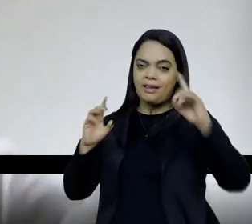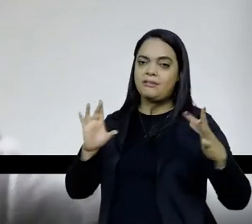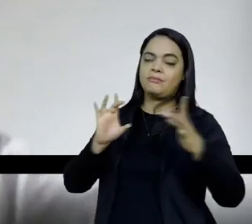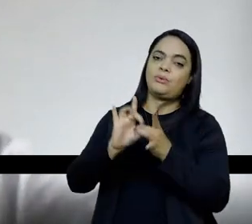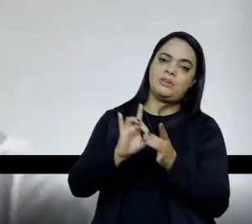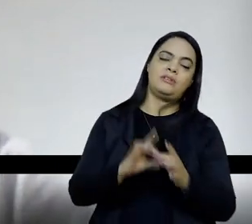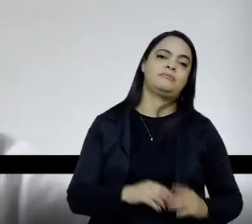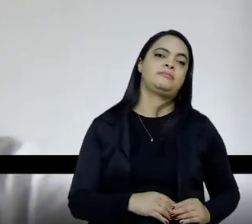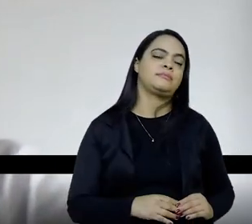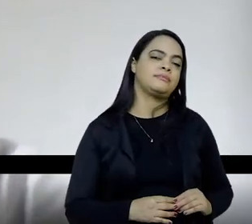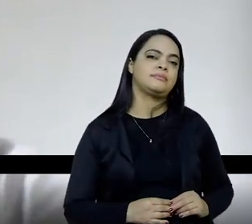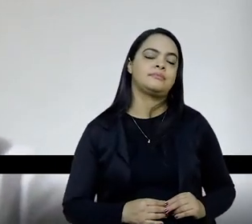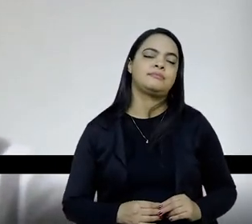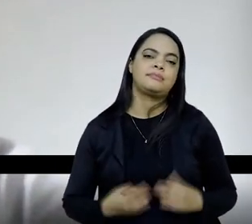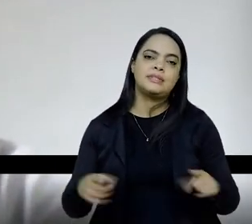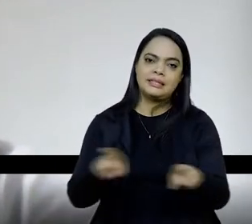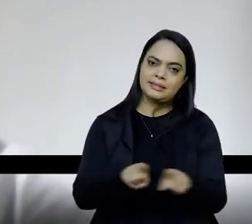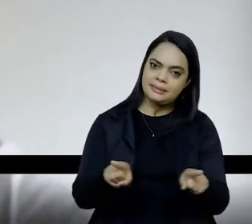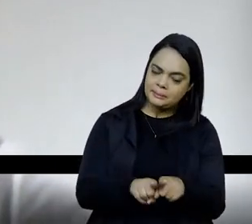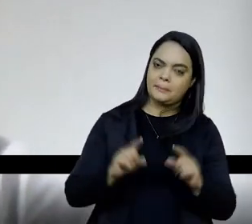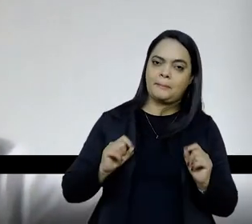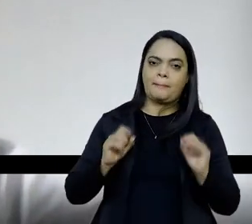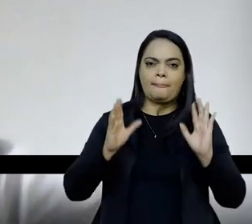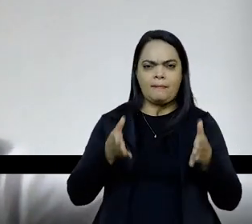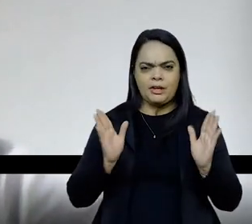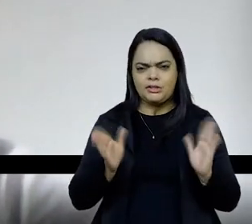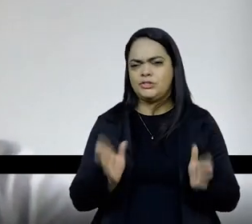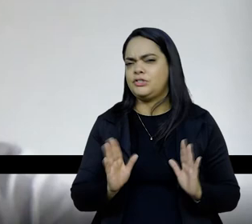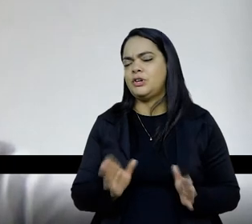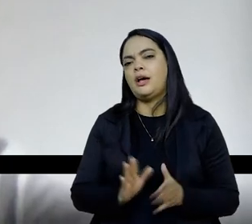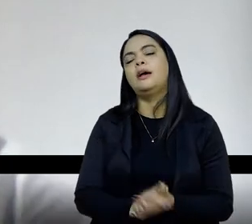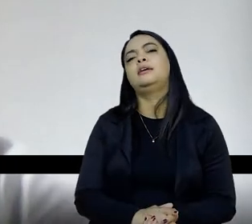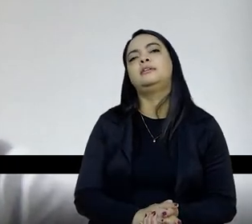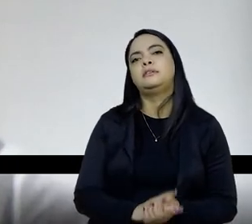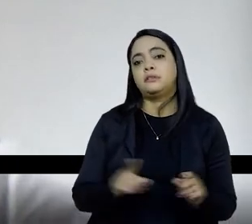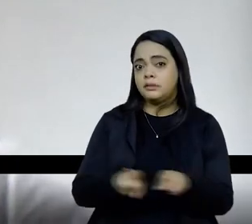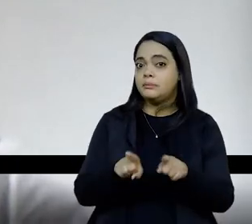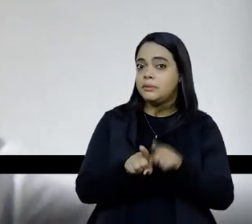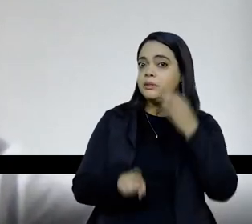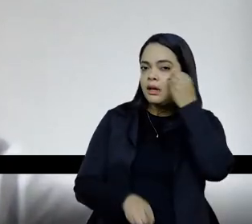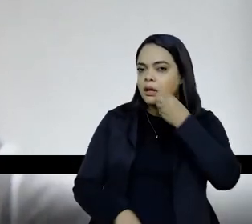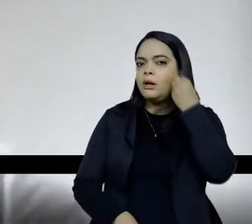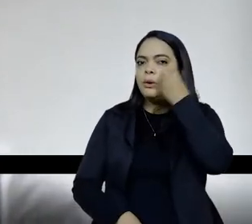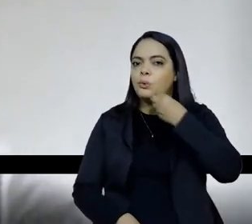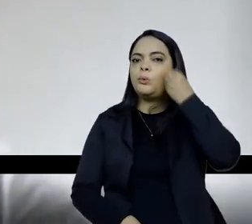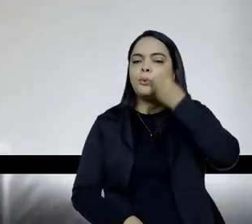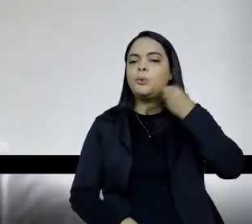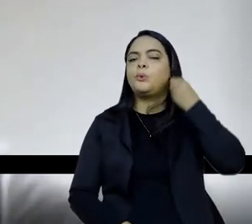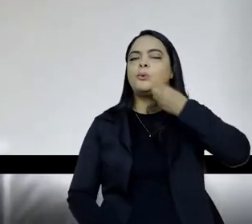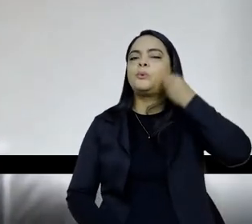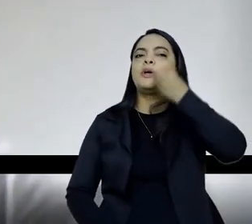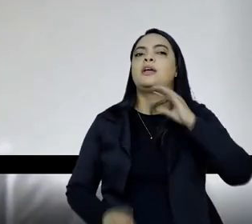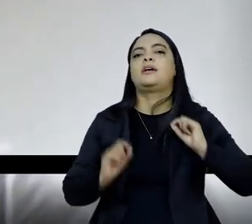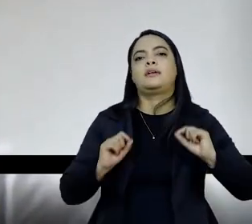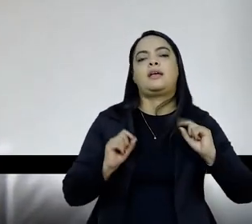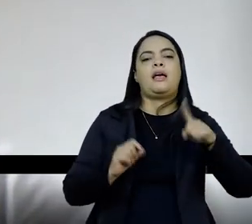também essa, claro, o outro que já estava posto, que também é a experiência de várias que estavam reunidas, que